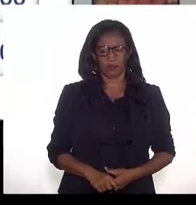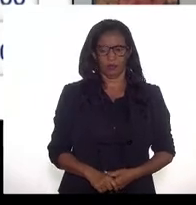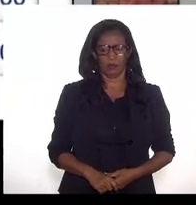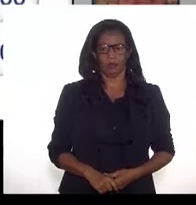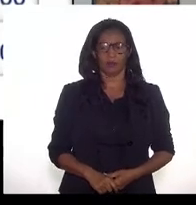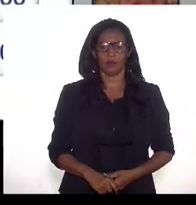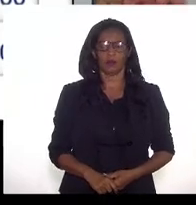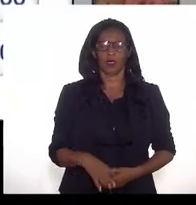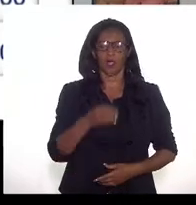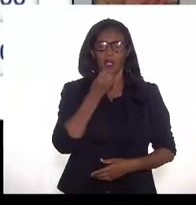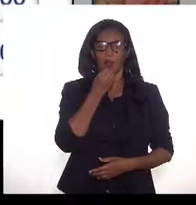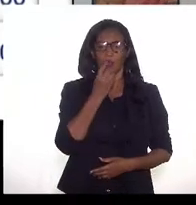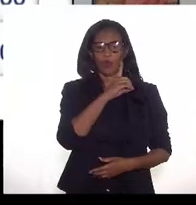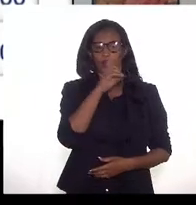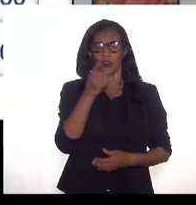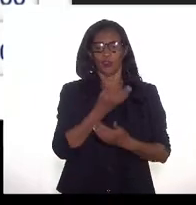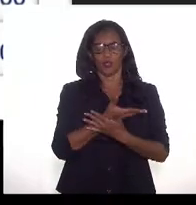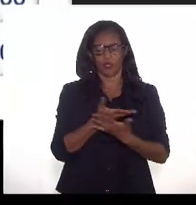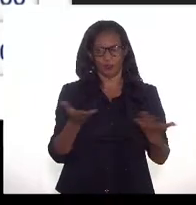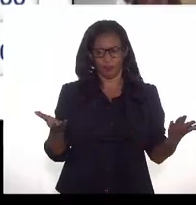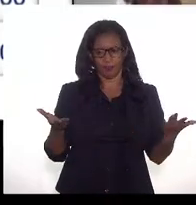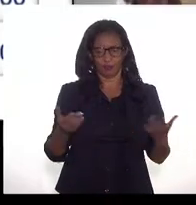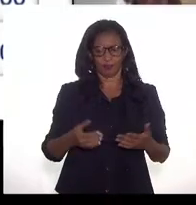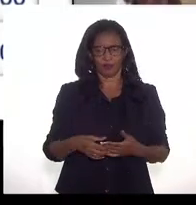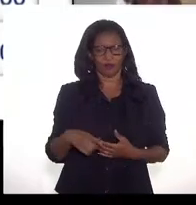Bom dia a todos. Vocês me ouvem?